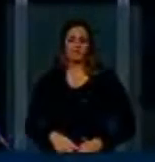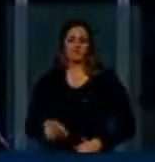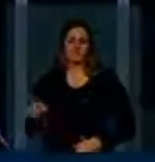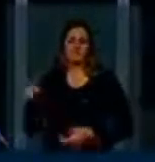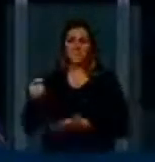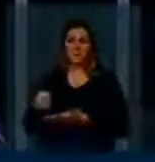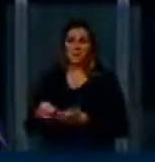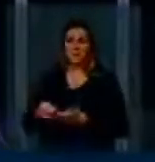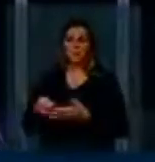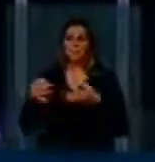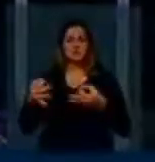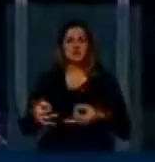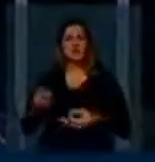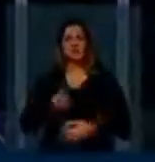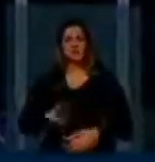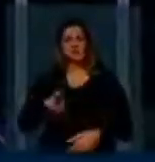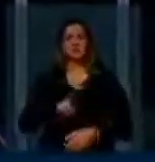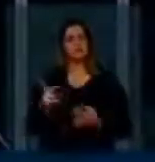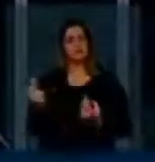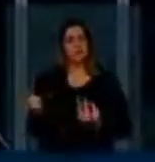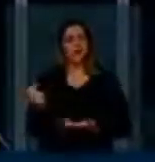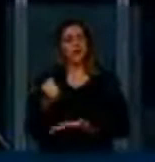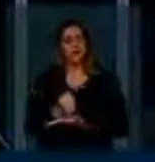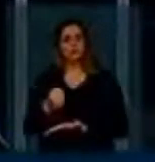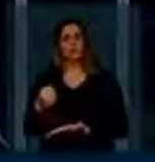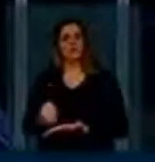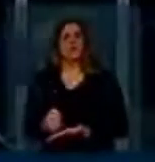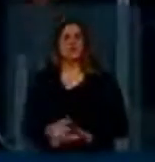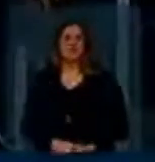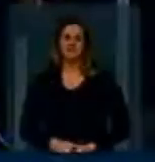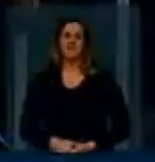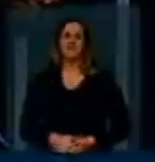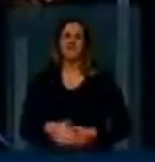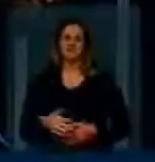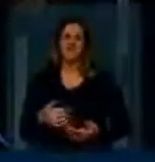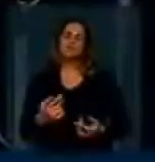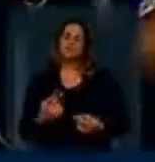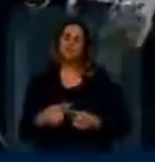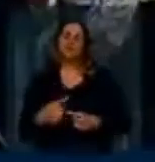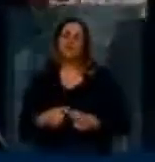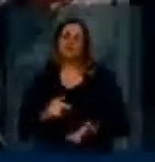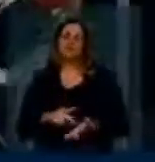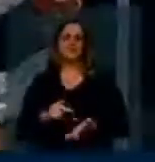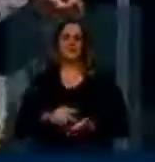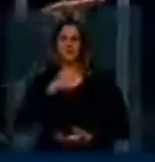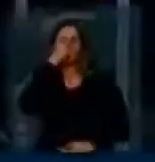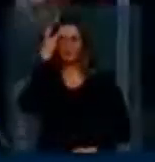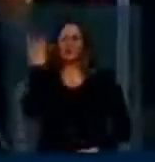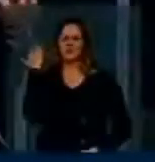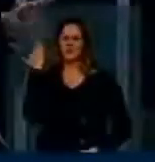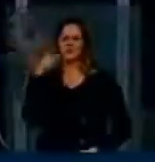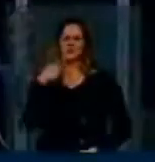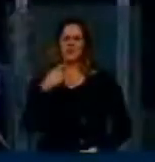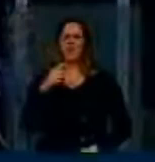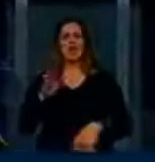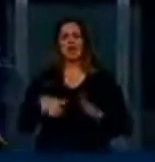Que se entregasse aquilo que se vende. porque disse bem um dos oradores. Muitas vezes se vende um e